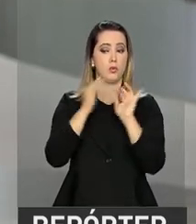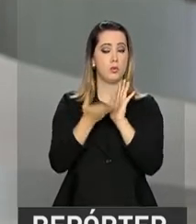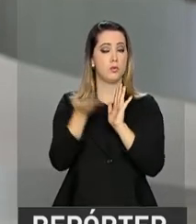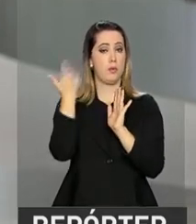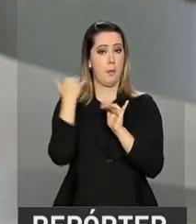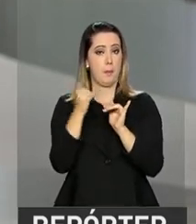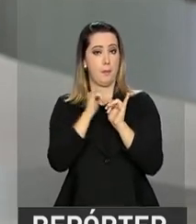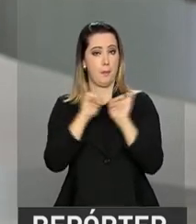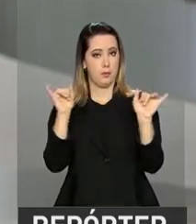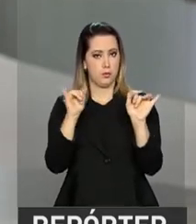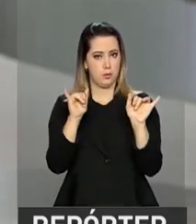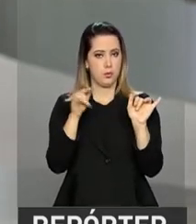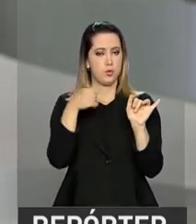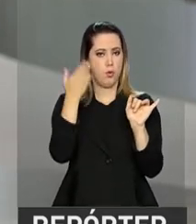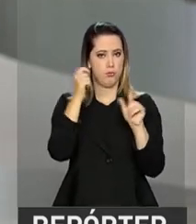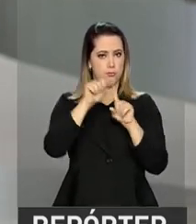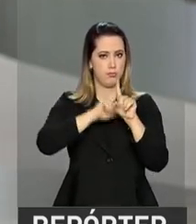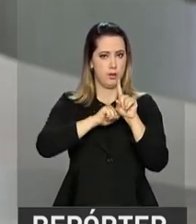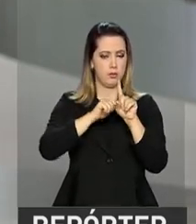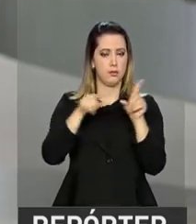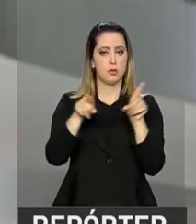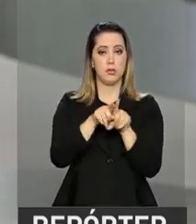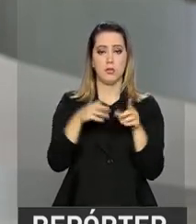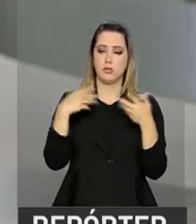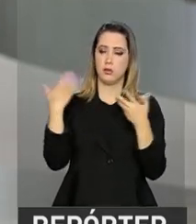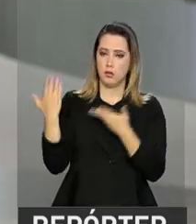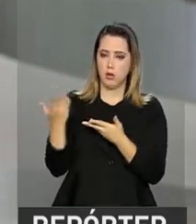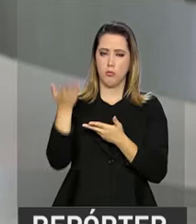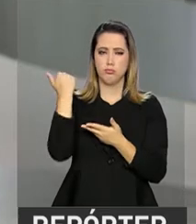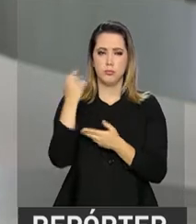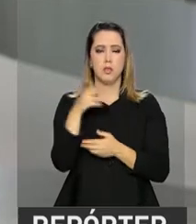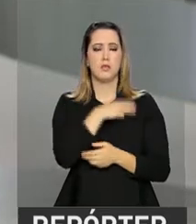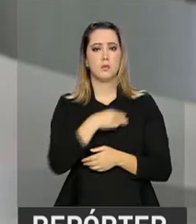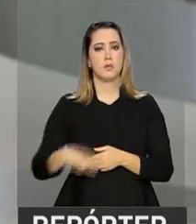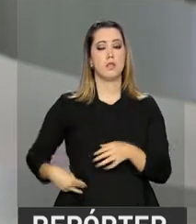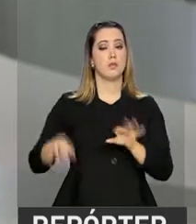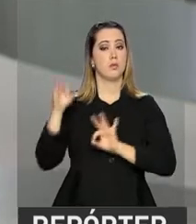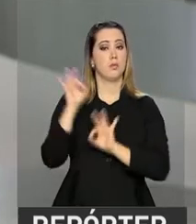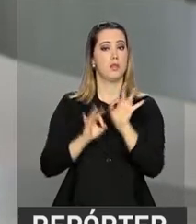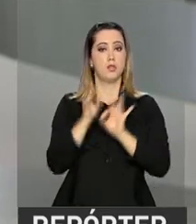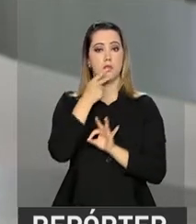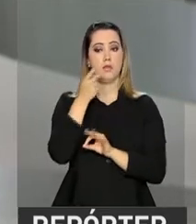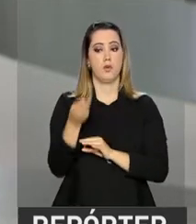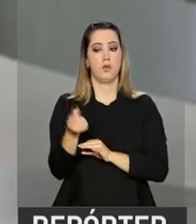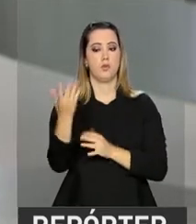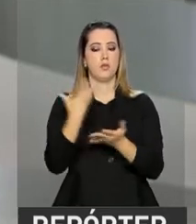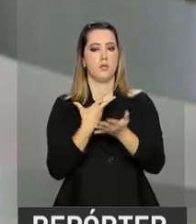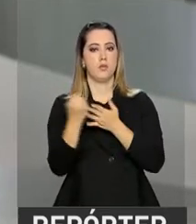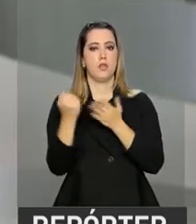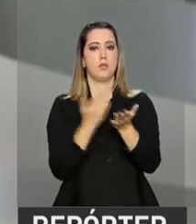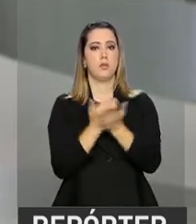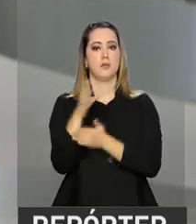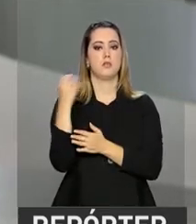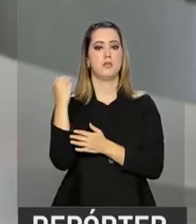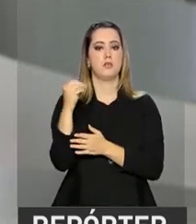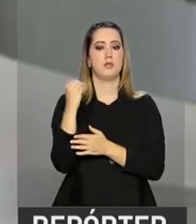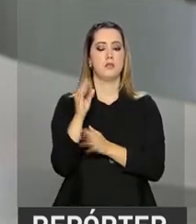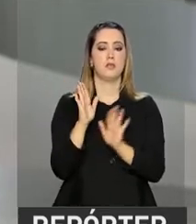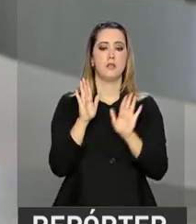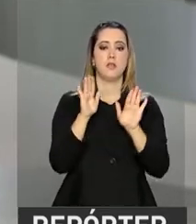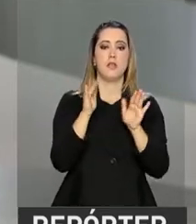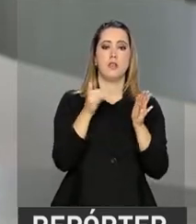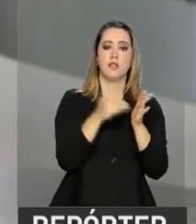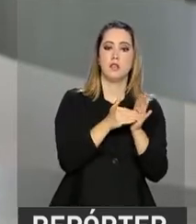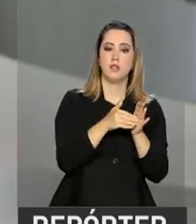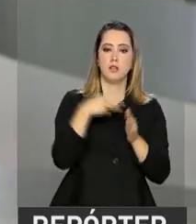passado pelo governo. E na época, o ministro do Planejamento, Diogo Oliveira, informou que os saques começariam em outubro e iriam